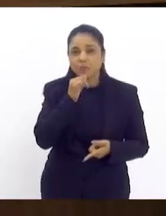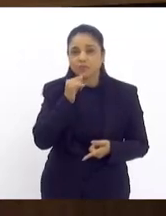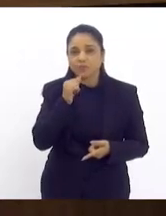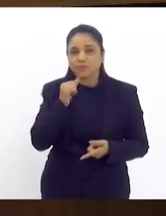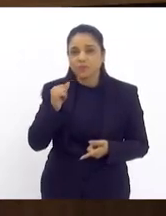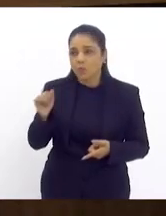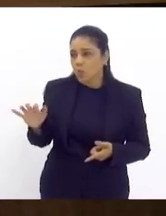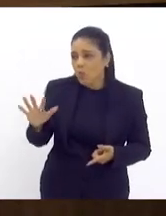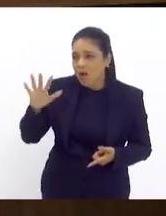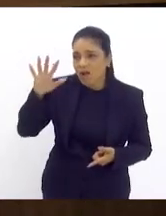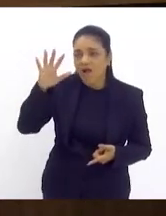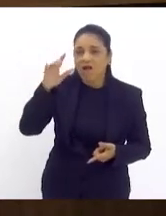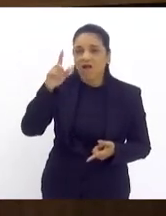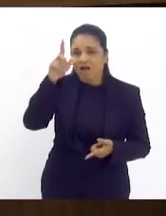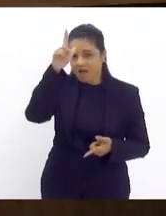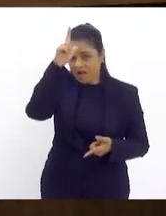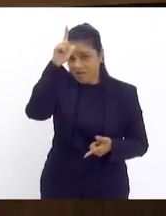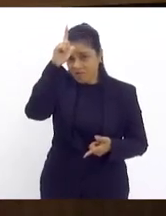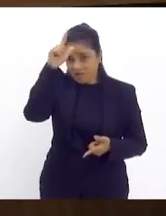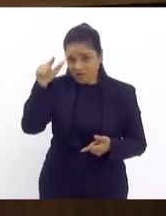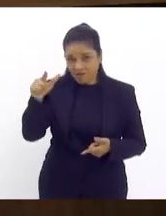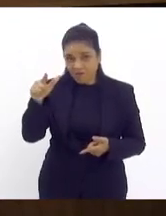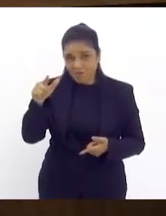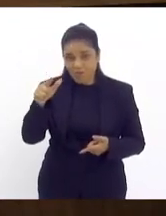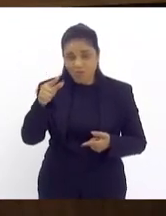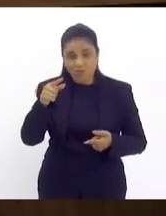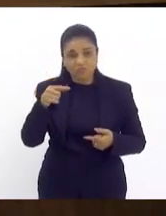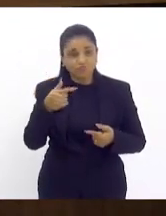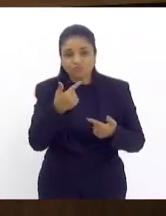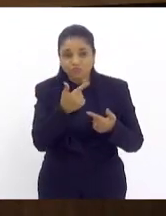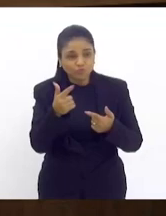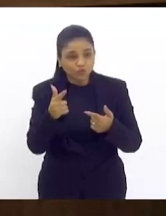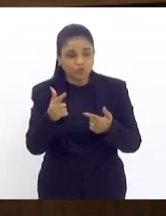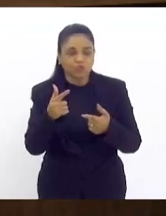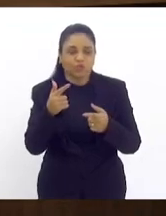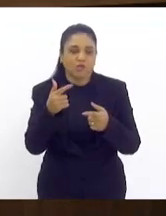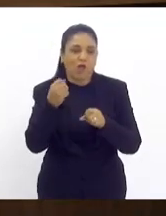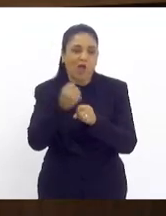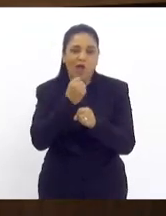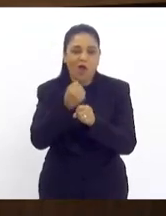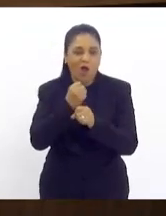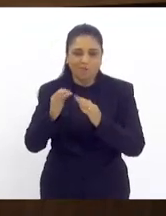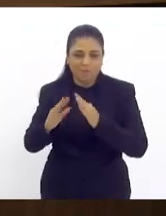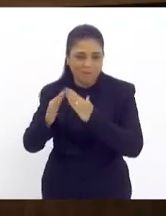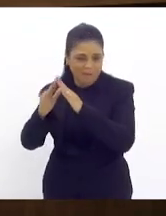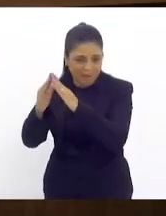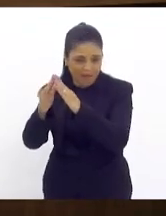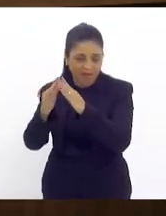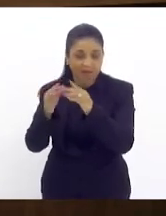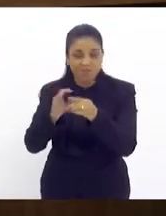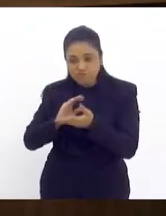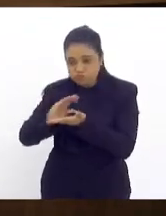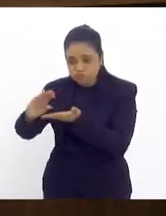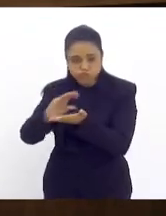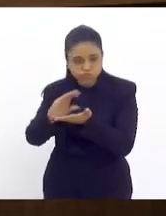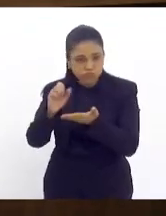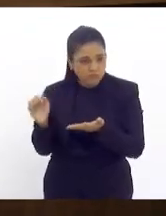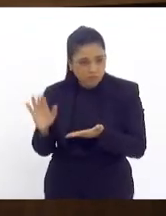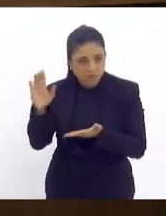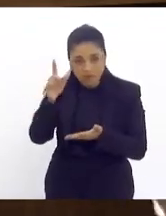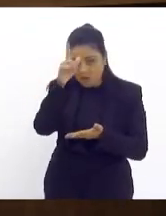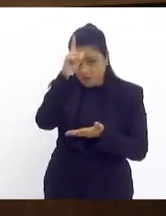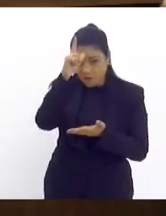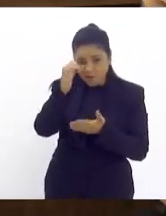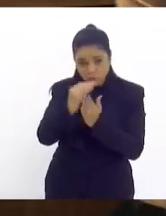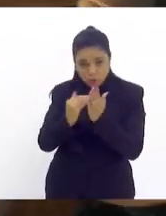via uma política não via política habitacional há anos e o volume de investimento no alemão foi superior